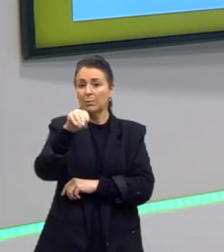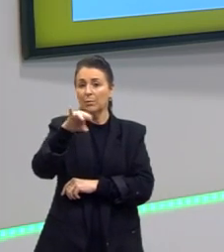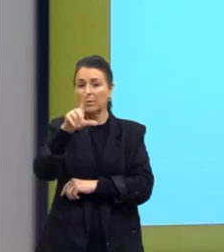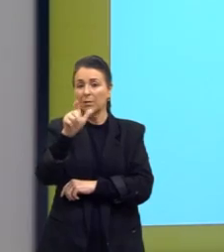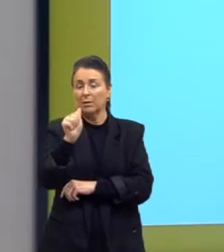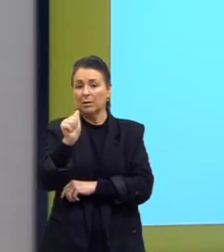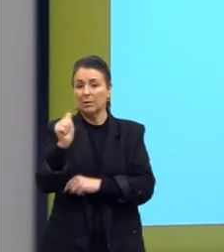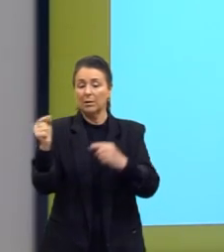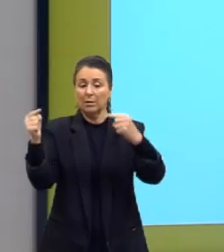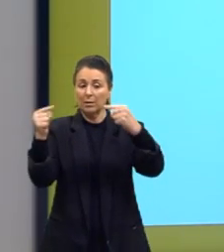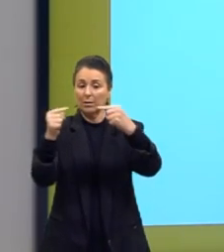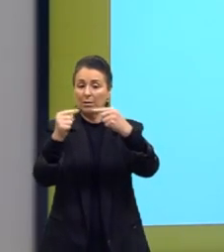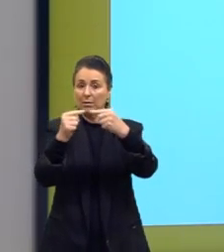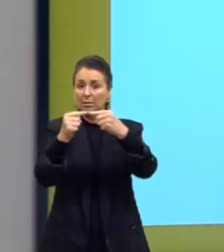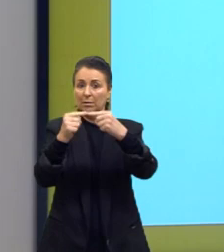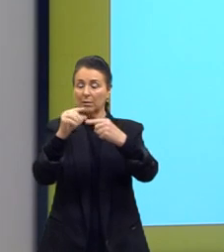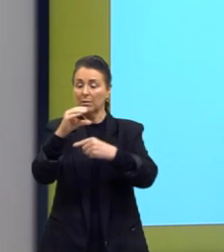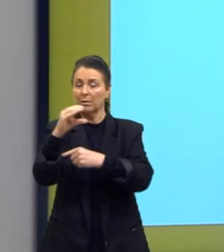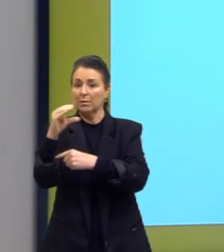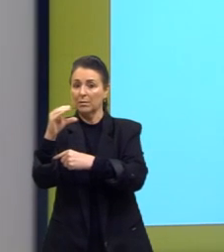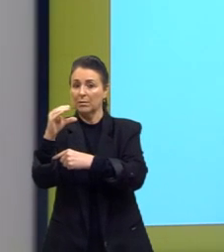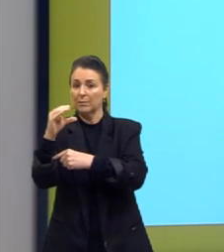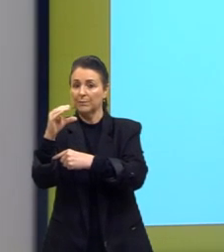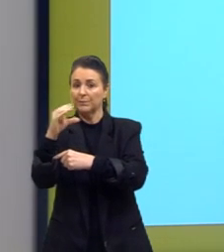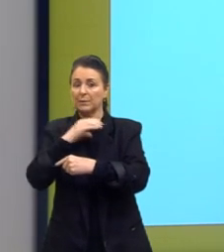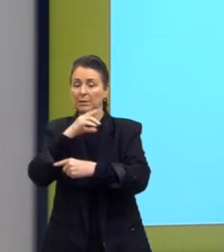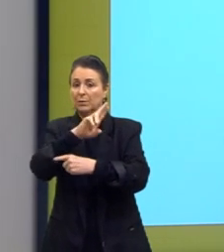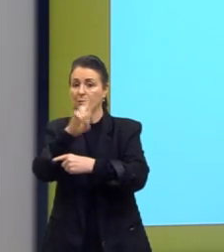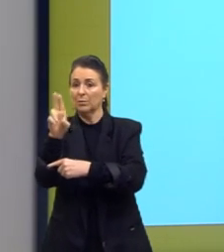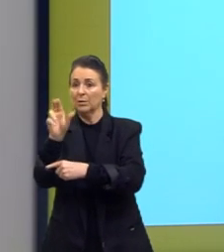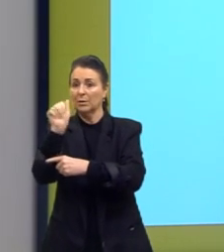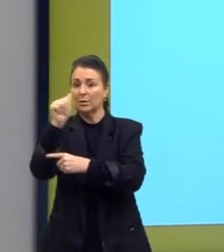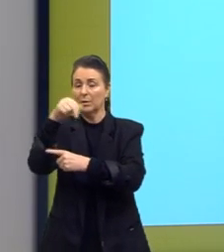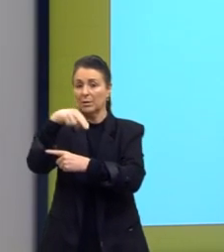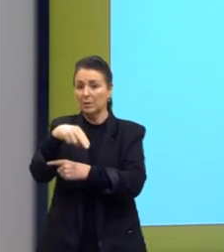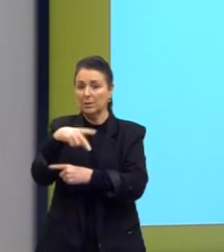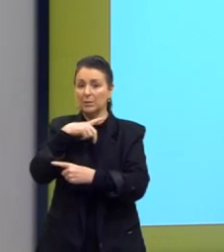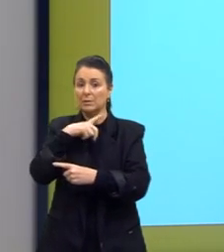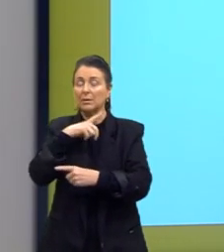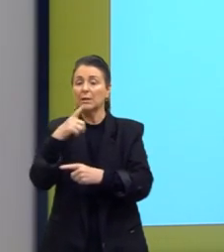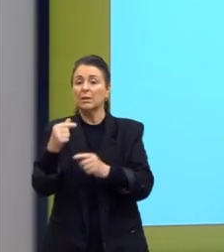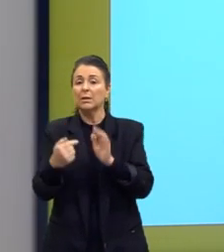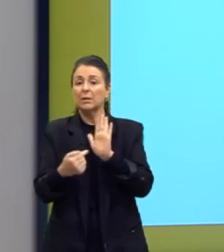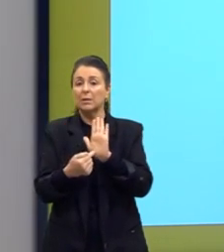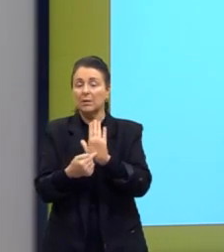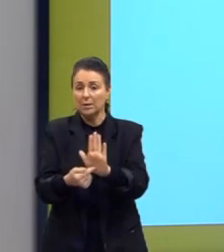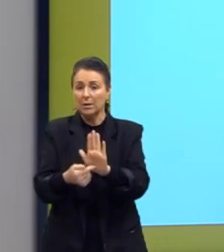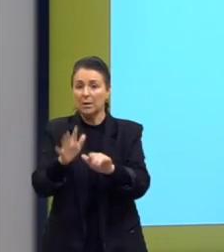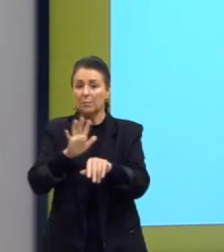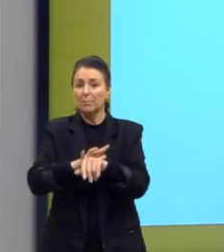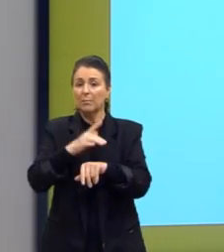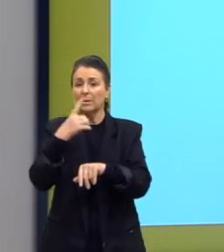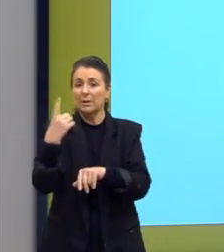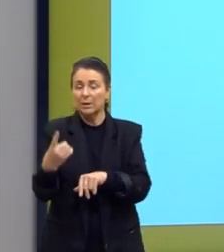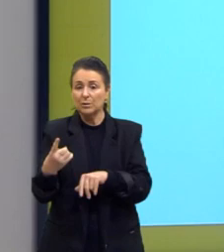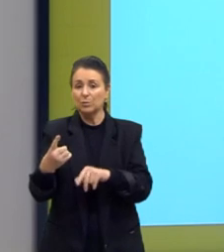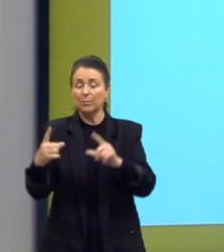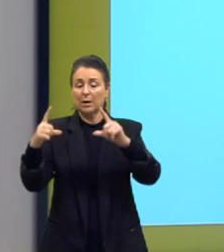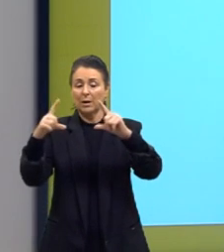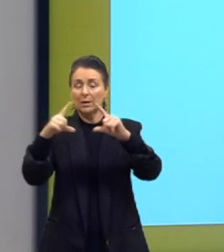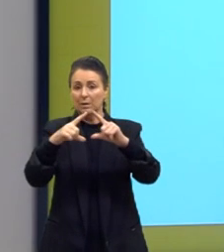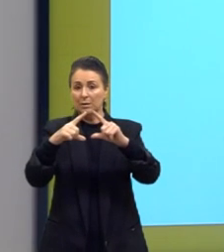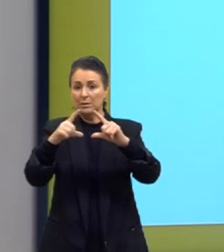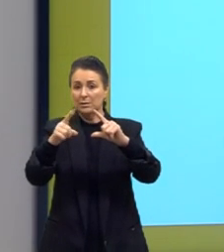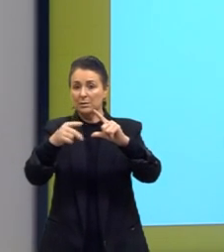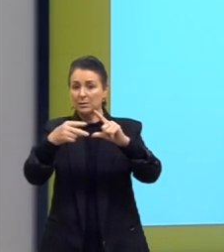simples entre carbonos, a nomenclatura AN, se apresenta mais de uma insaturação, que é quando